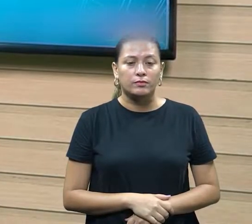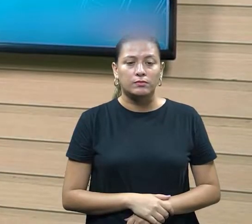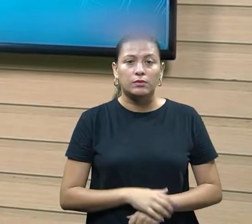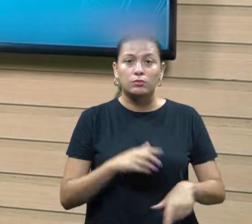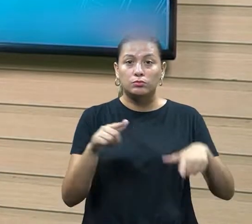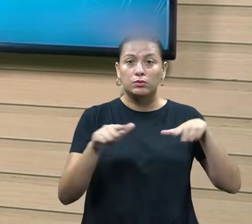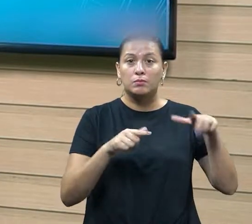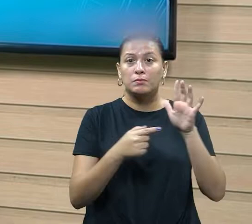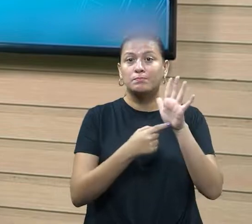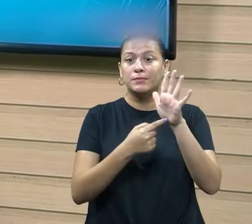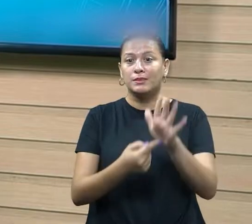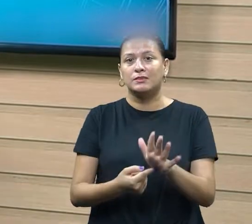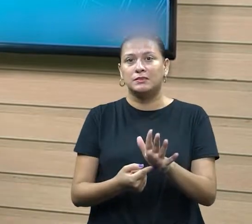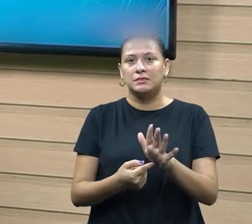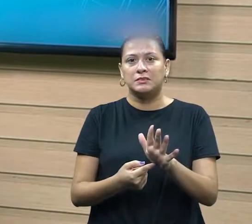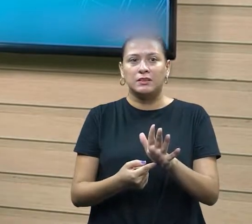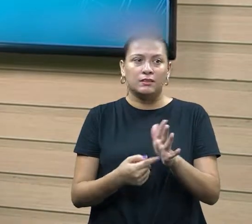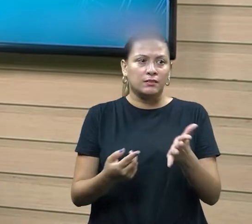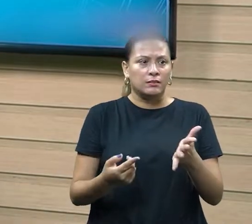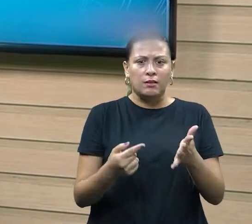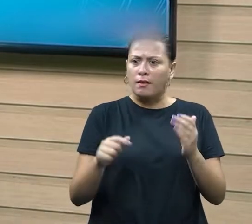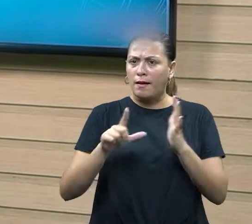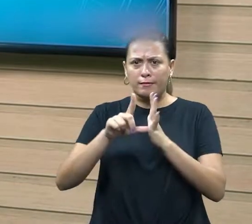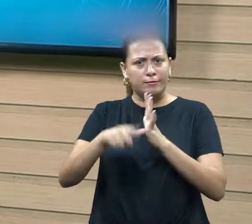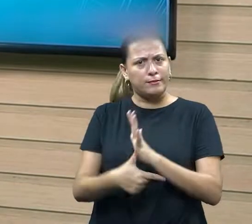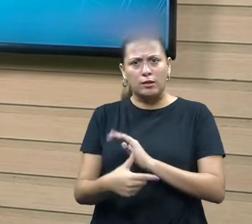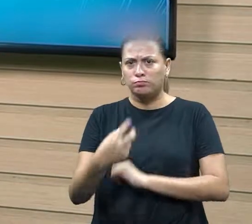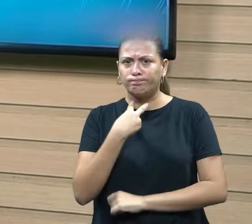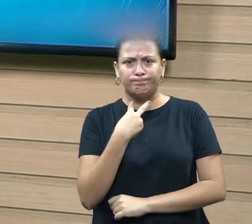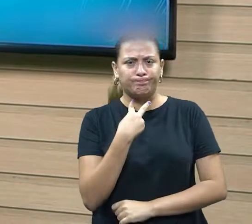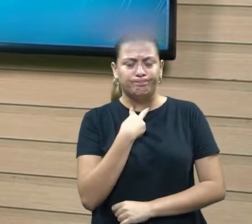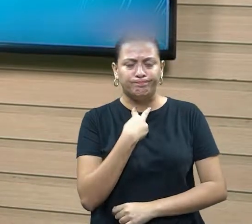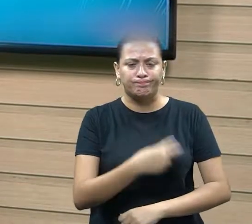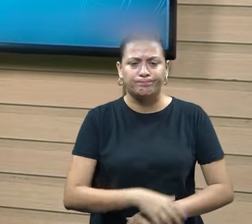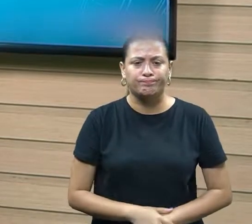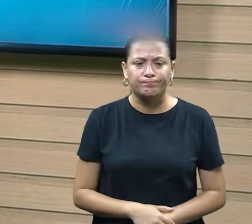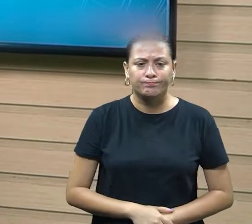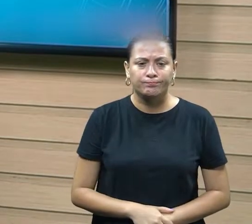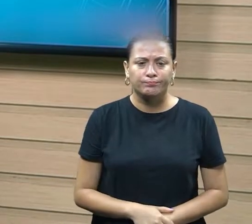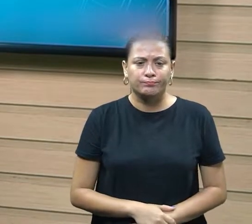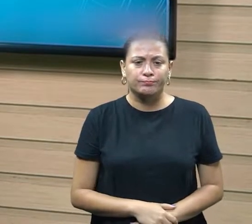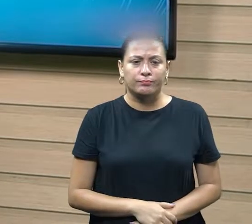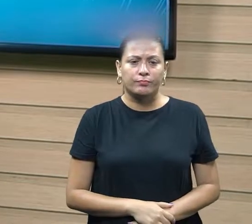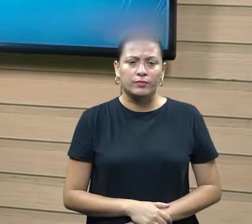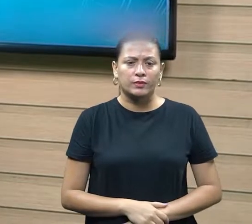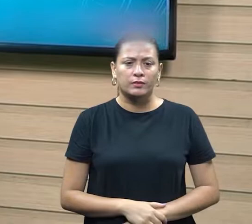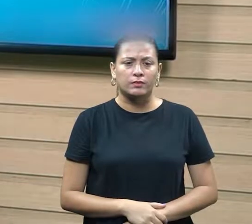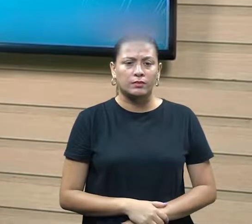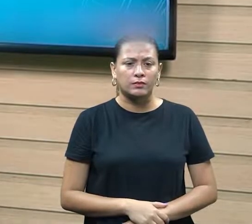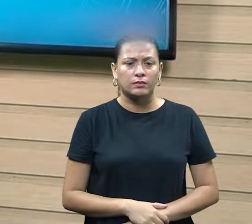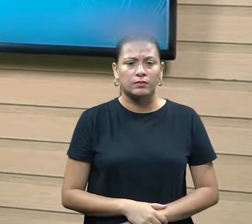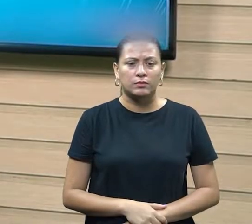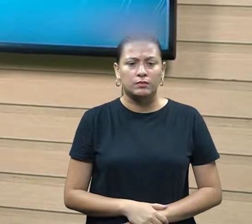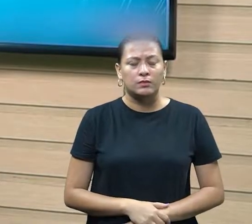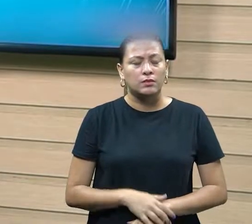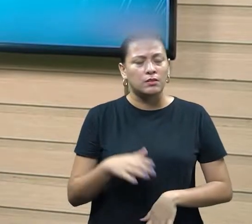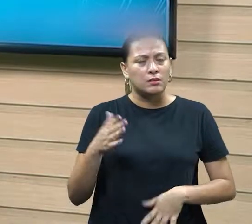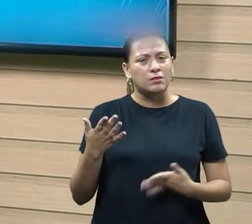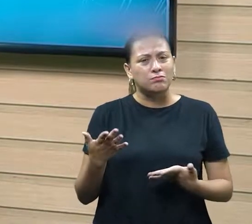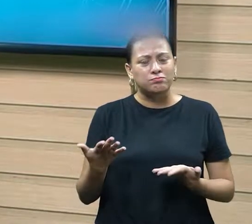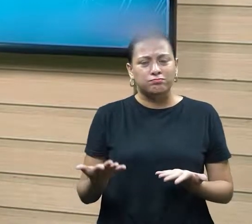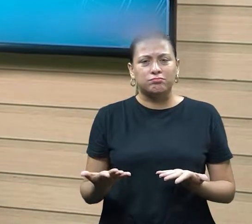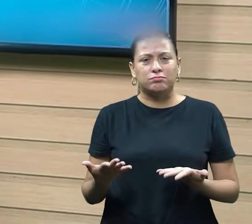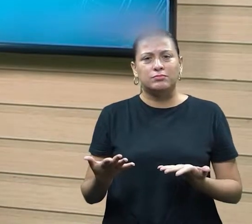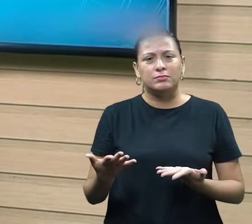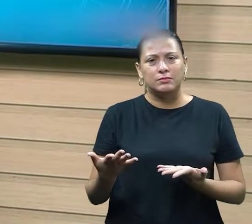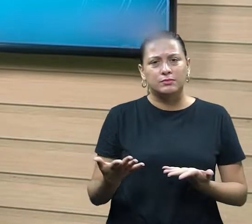que não possa ter atraso, né? E aí, de certa forma, acaba sendo um perigo, porque muitas das vezes, quando ele entra dentro